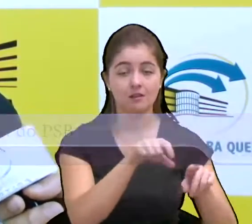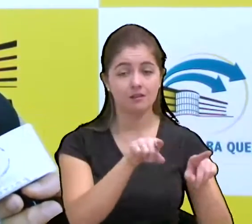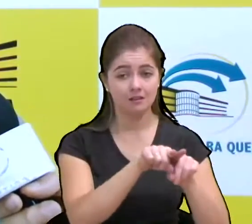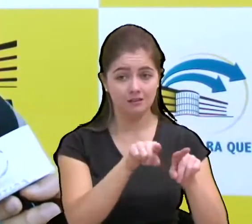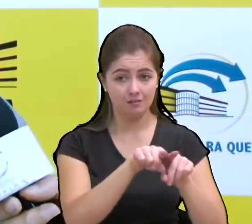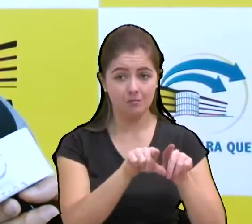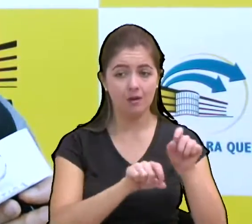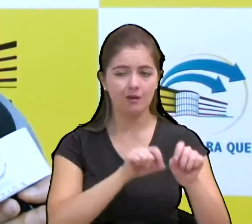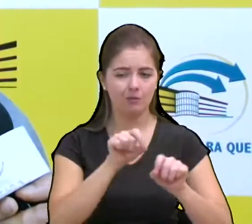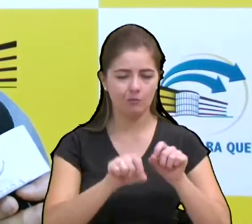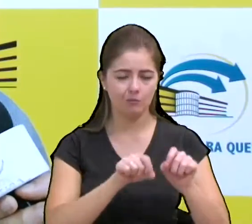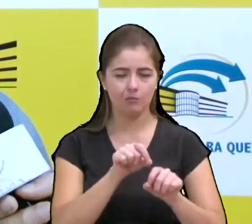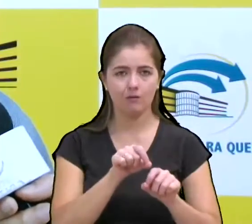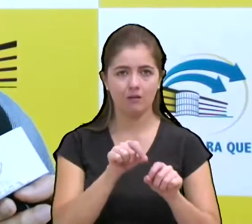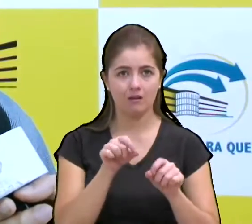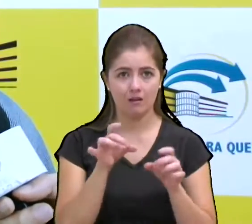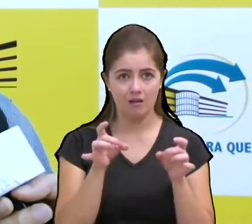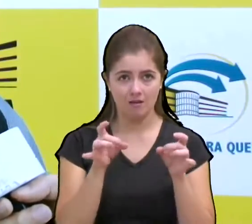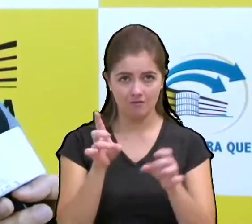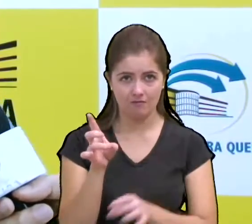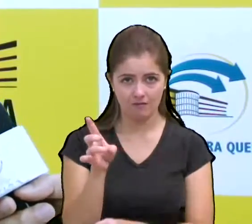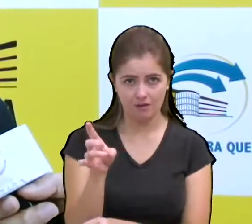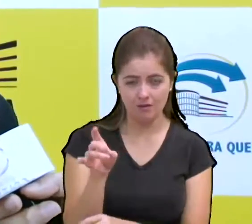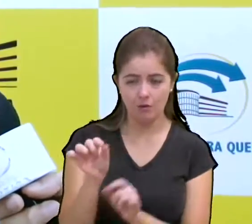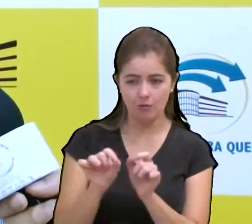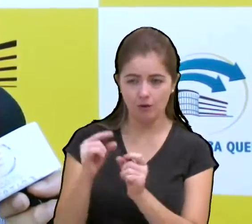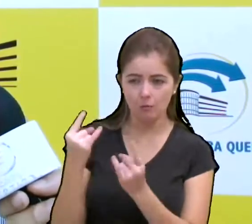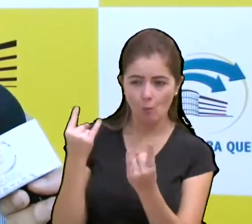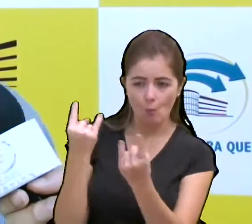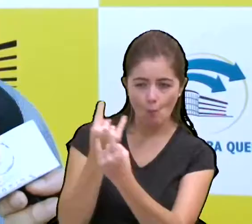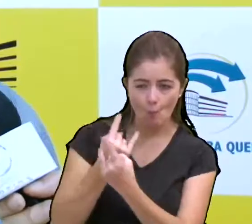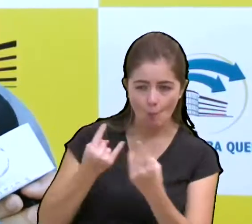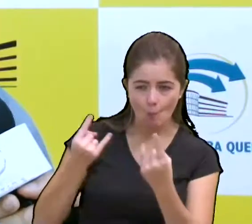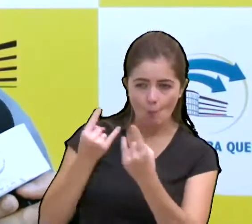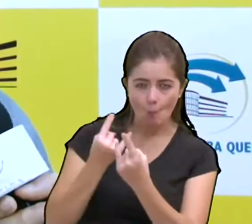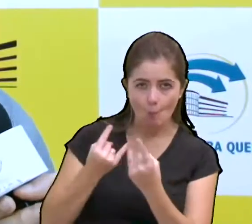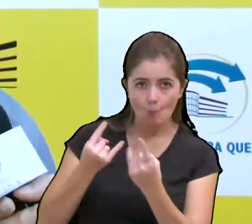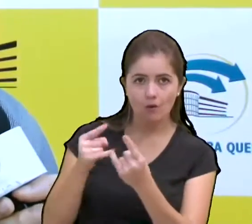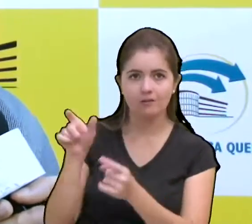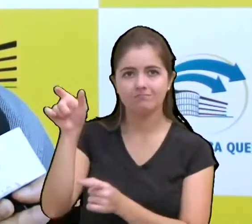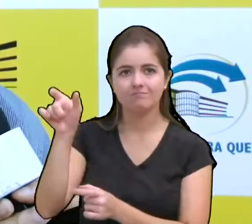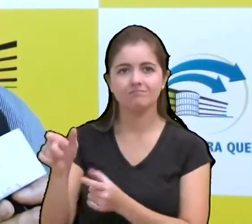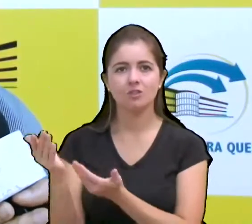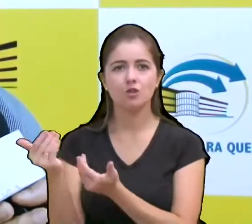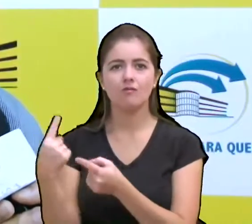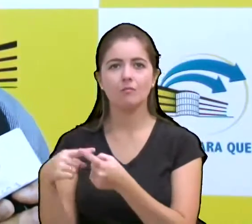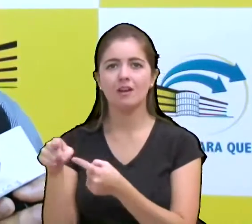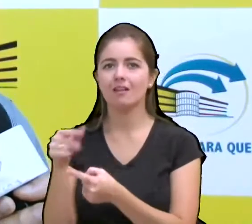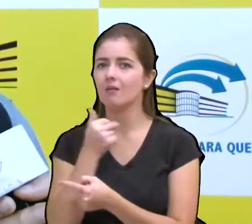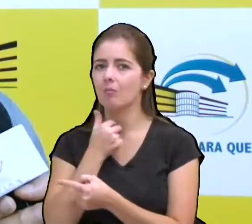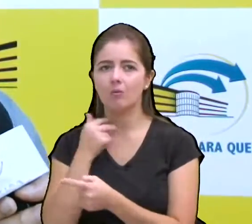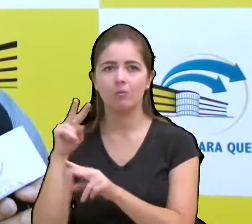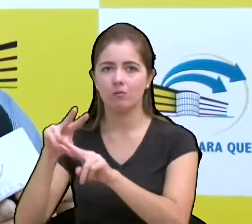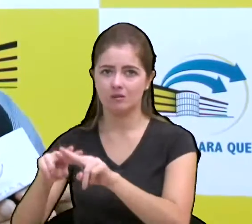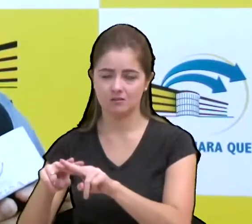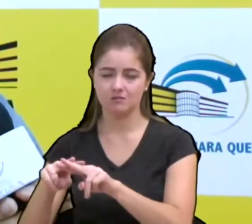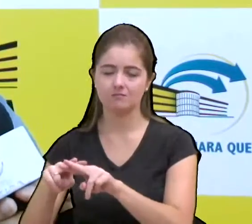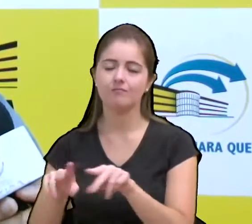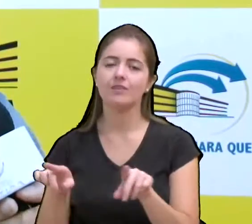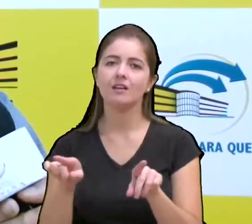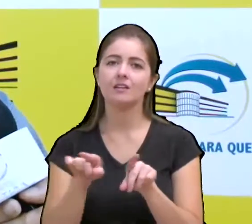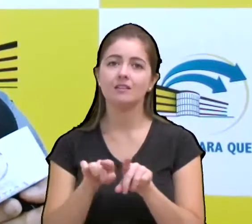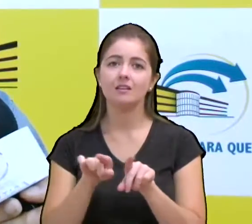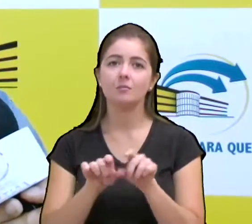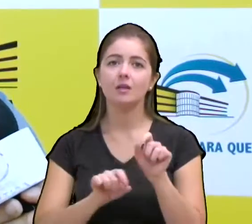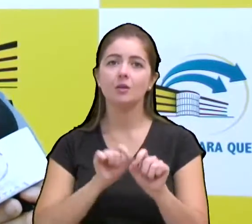até 18 anos, pelo fato de eles não poderem ser presos. E agora, então, empoderam mais um